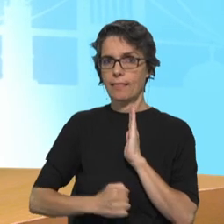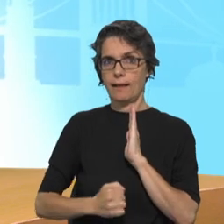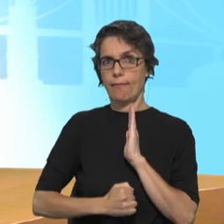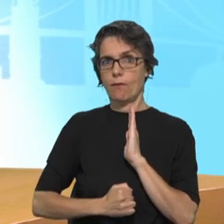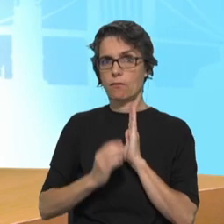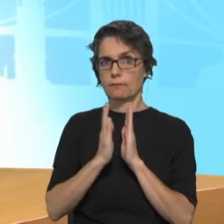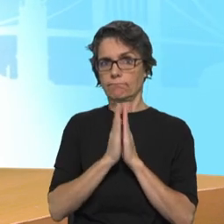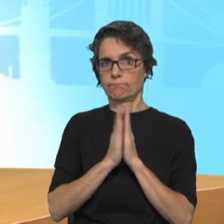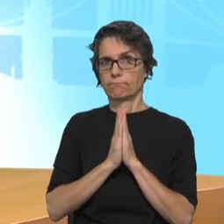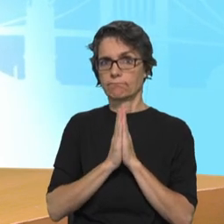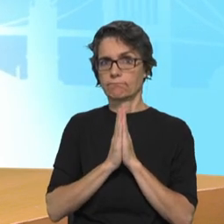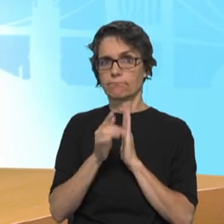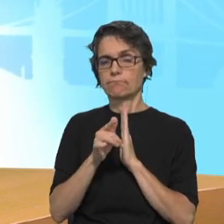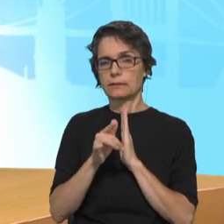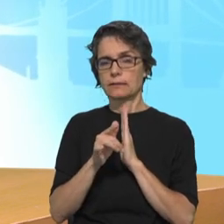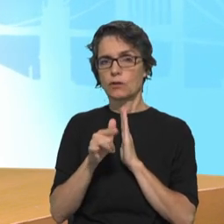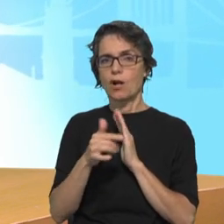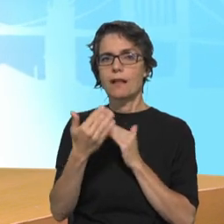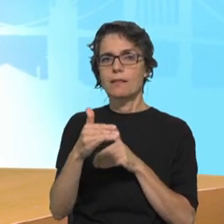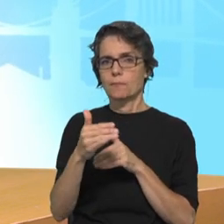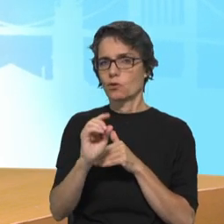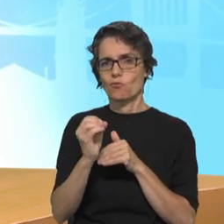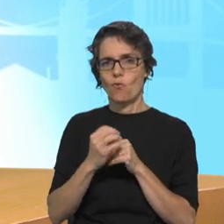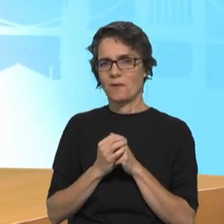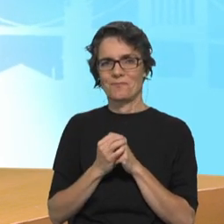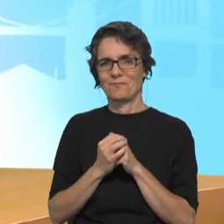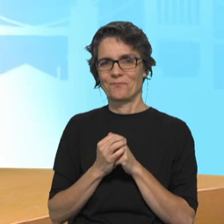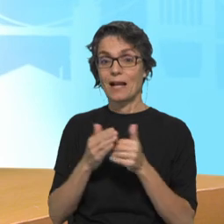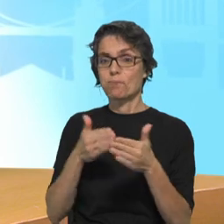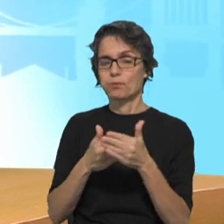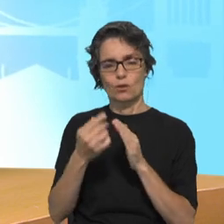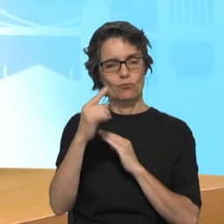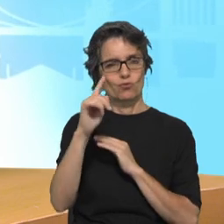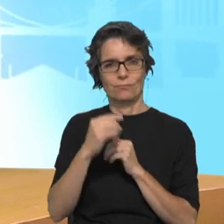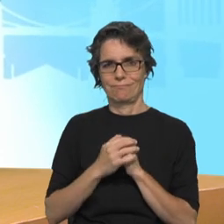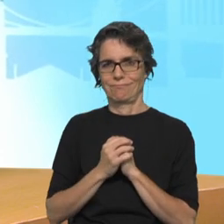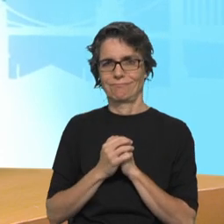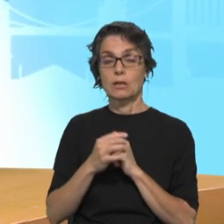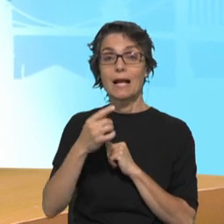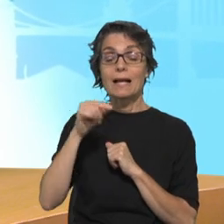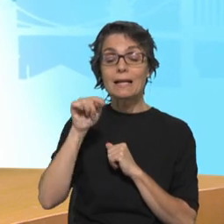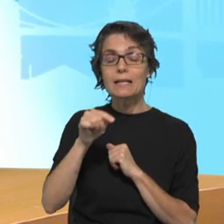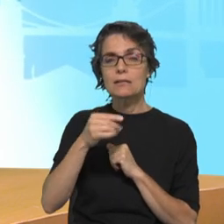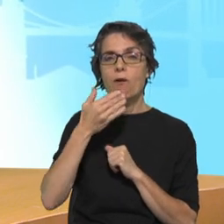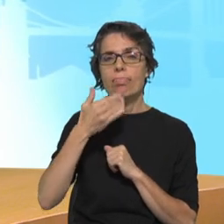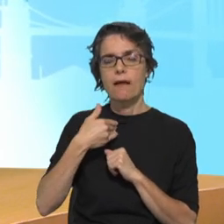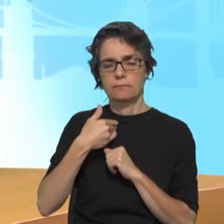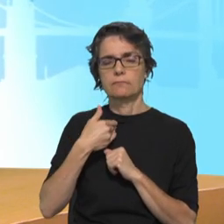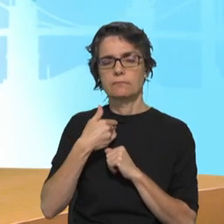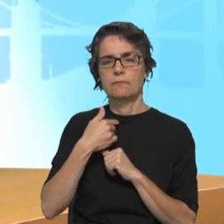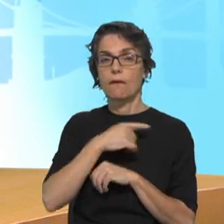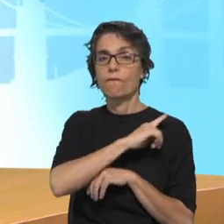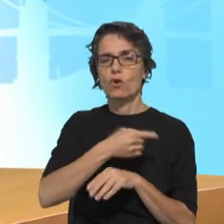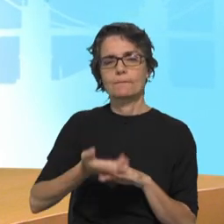não é uma limitação, mas é, pelo contrário, o sabor e a força que nos vem do Evangelho, que